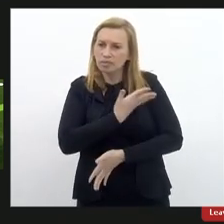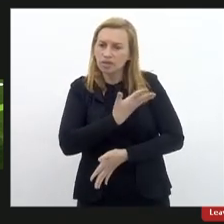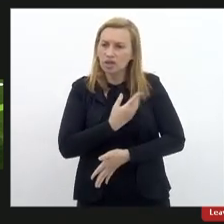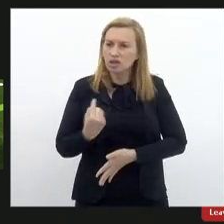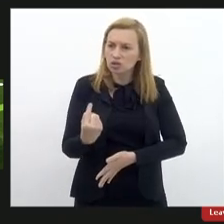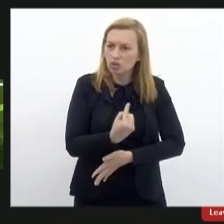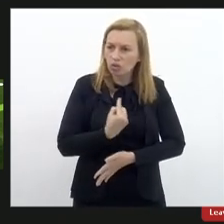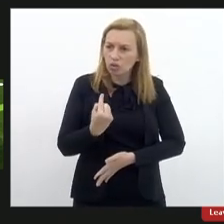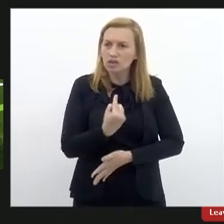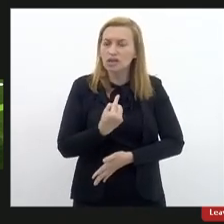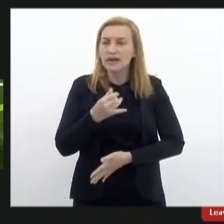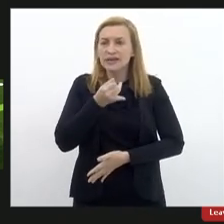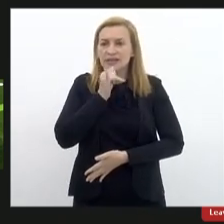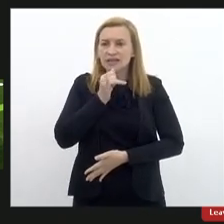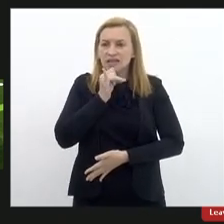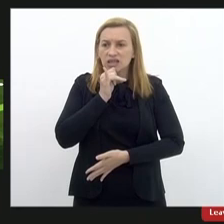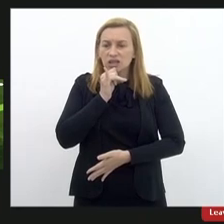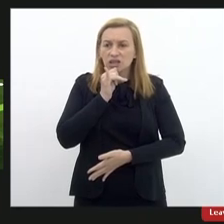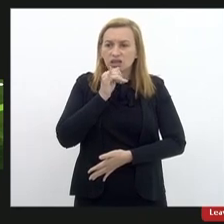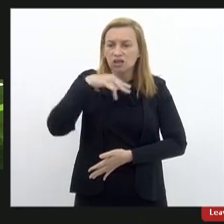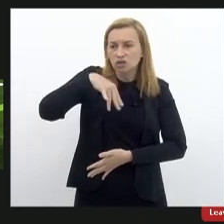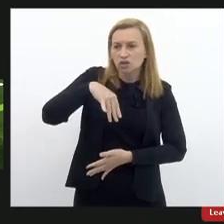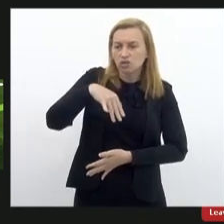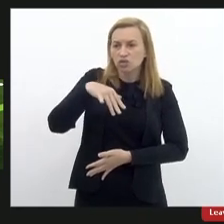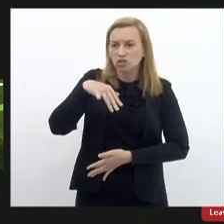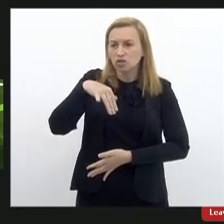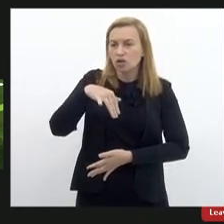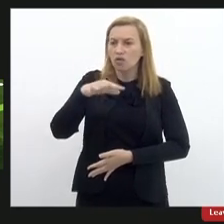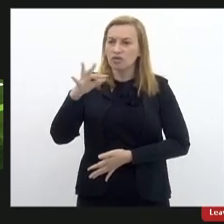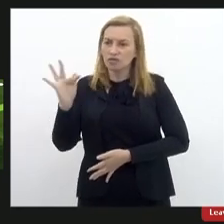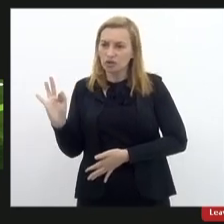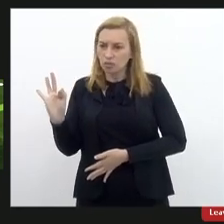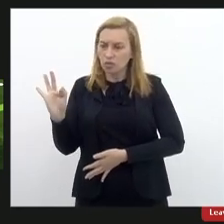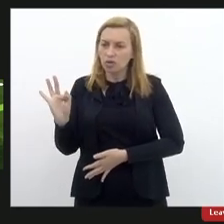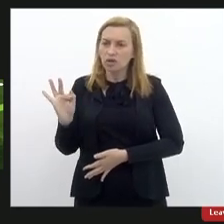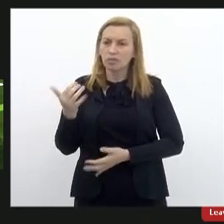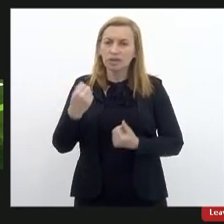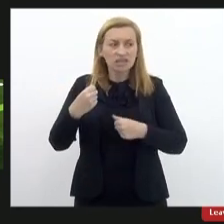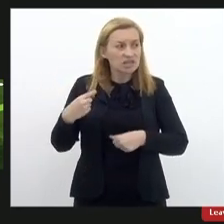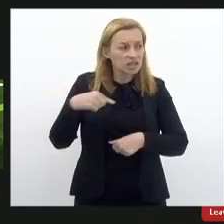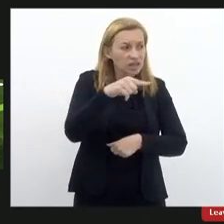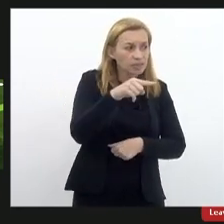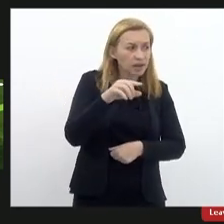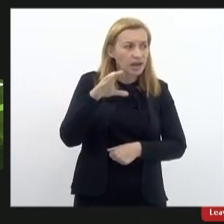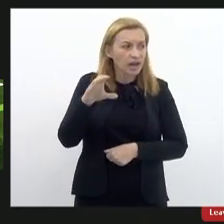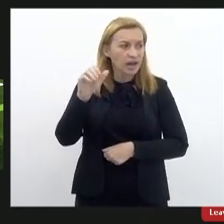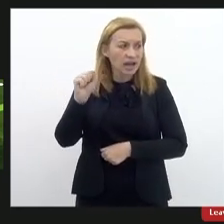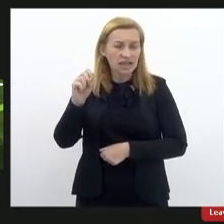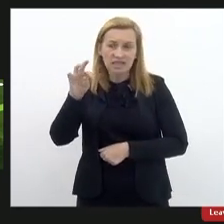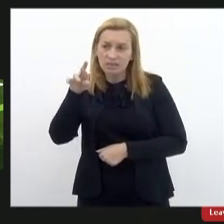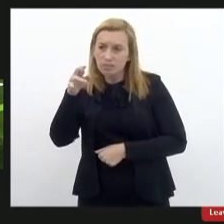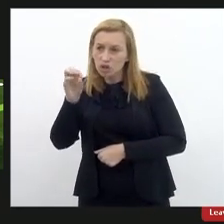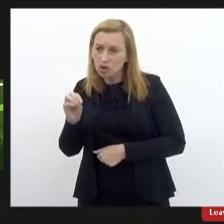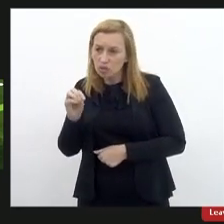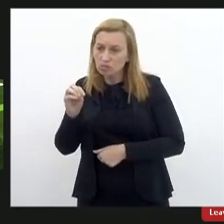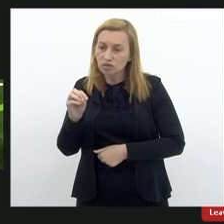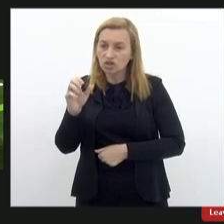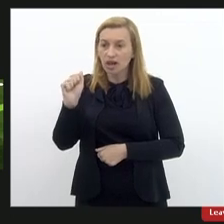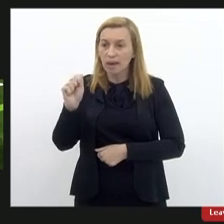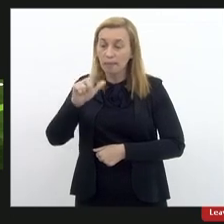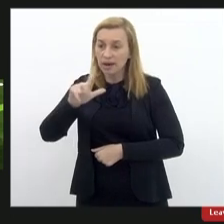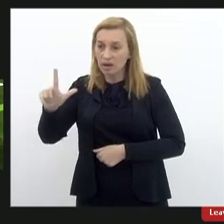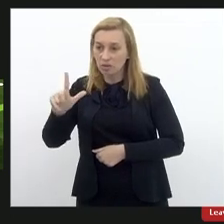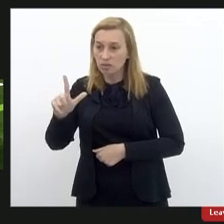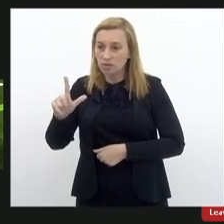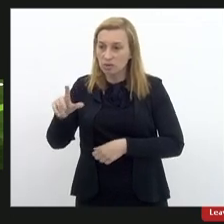que estão, por exemplo, em Nova Friburgo e têm que atender Cassimiro de abril e se deslocarem para lá.